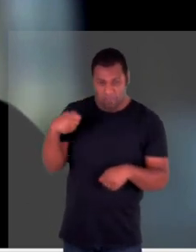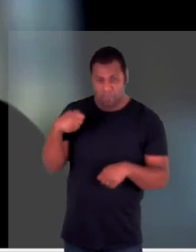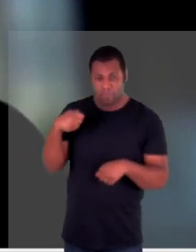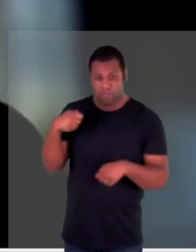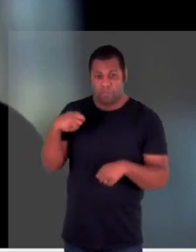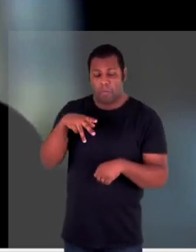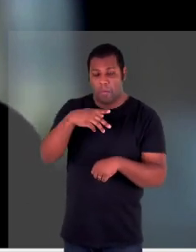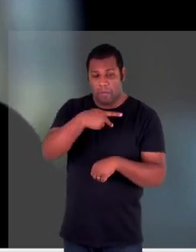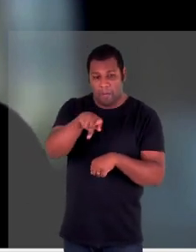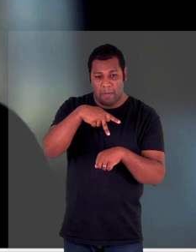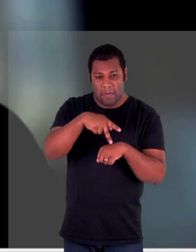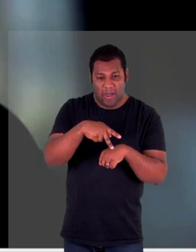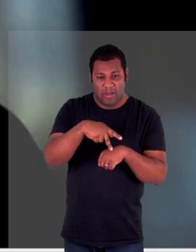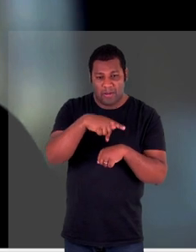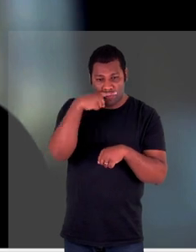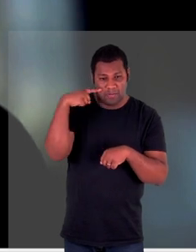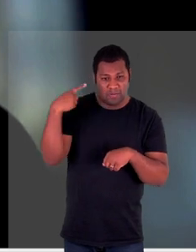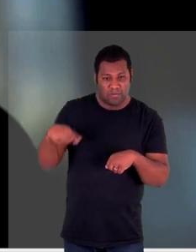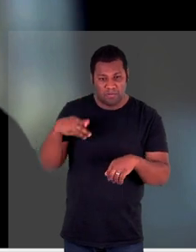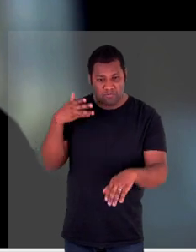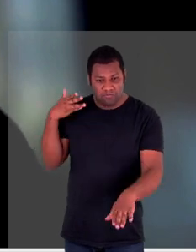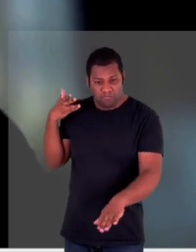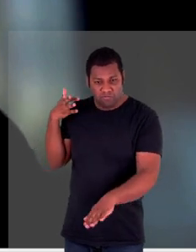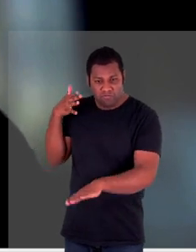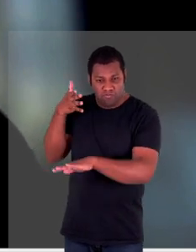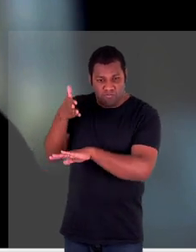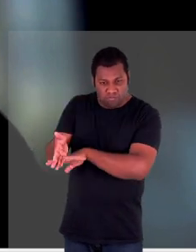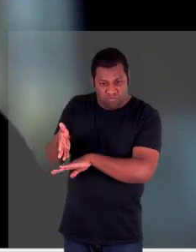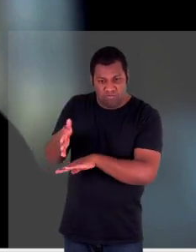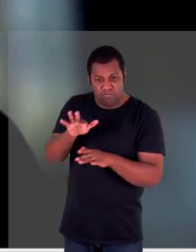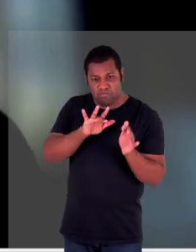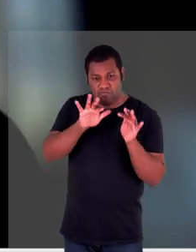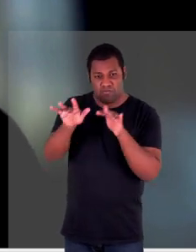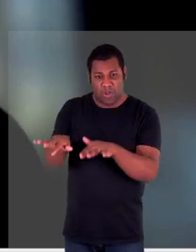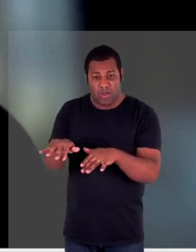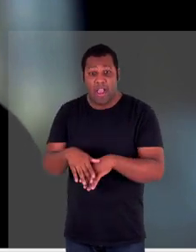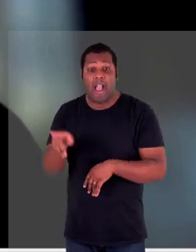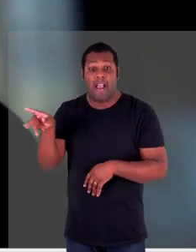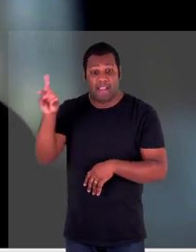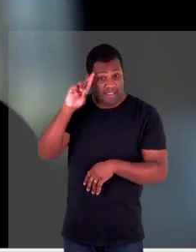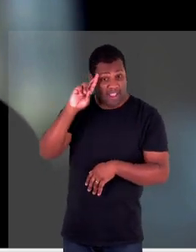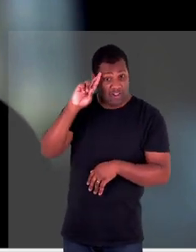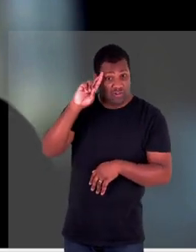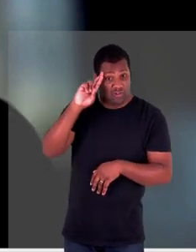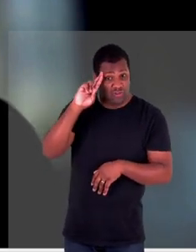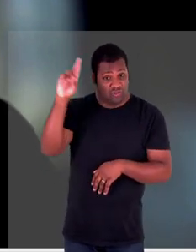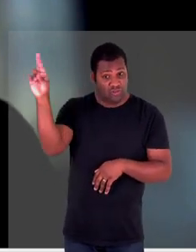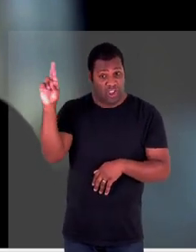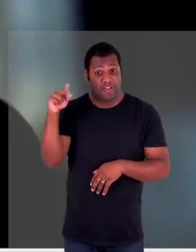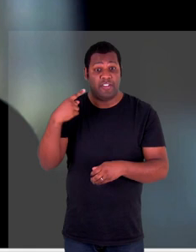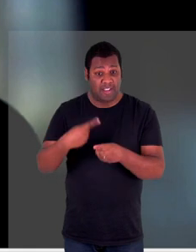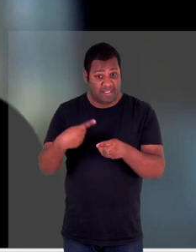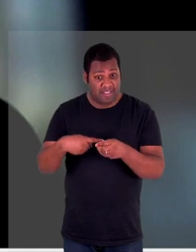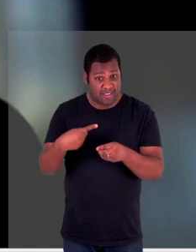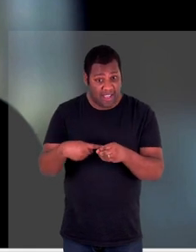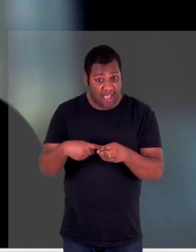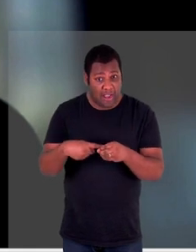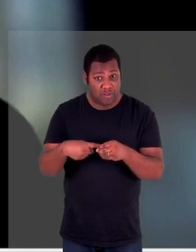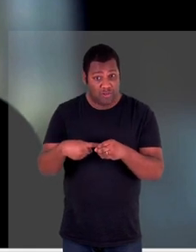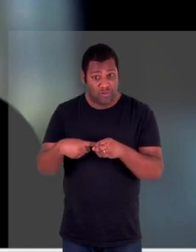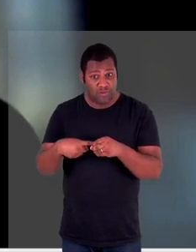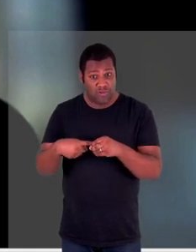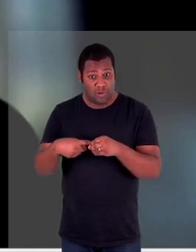ucraniano ele mudou de lado e ele começou a trabalhar com os russos na ocasião ele também